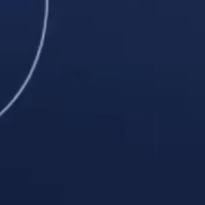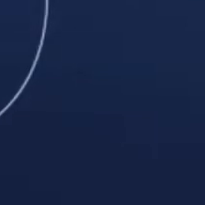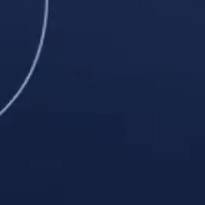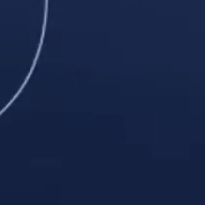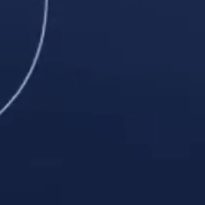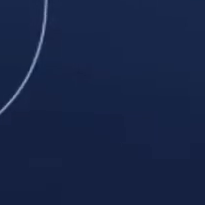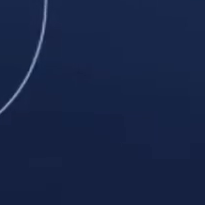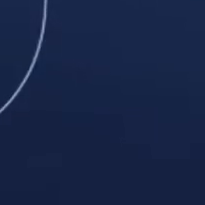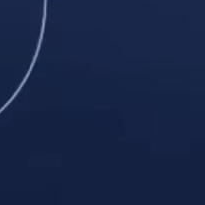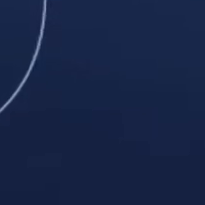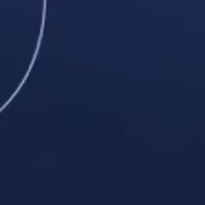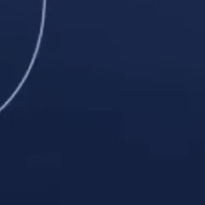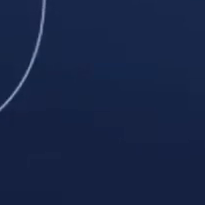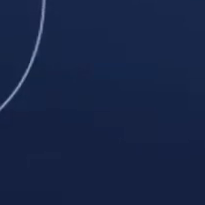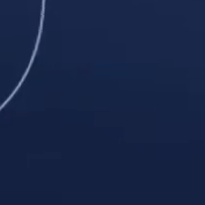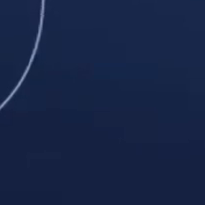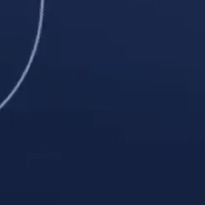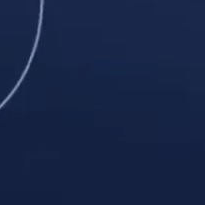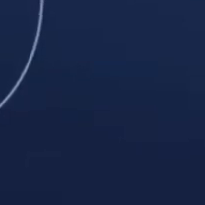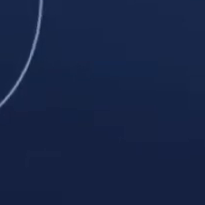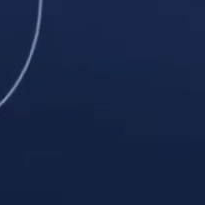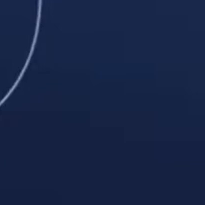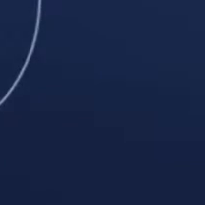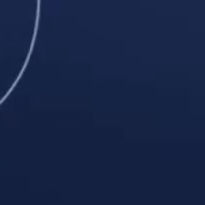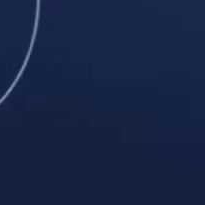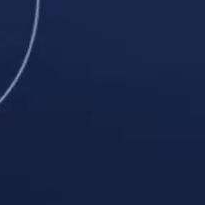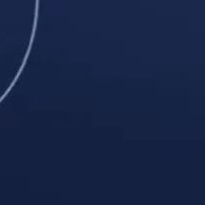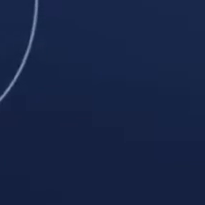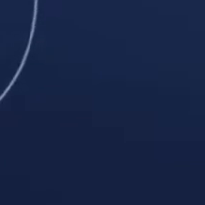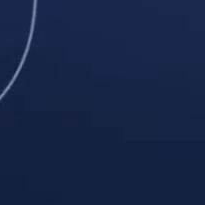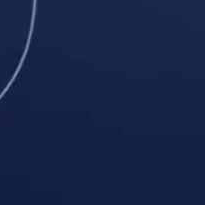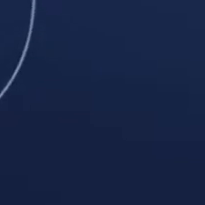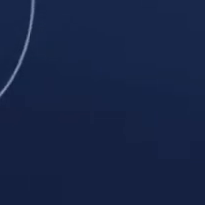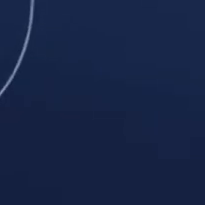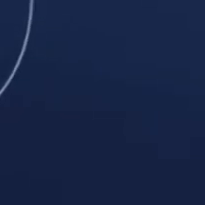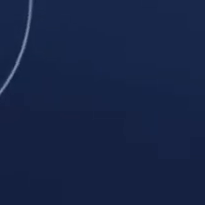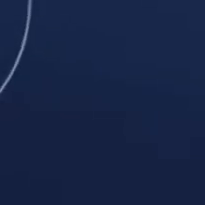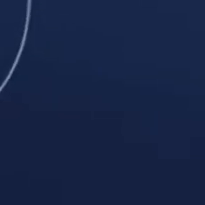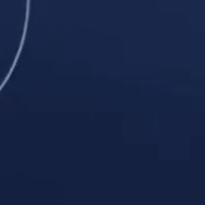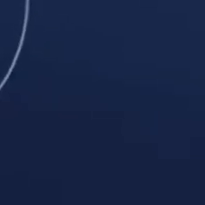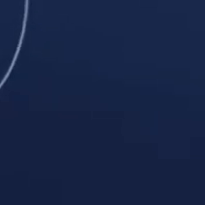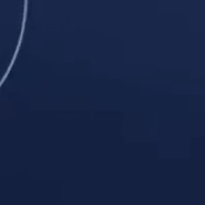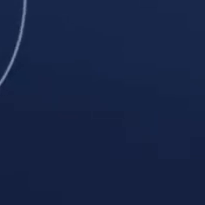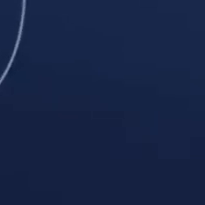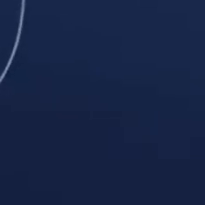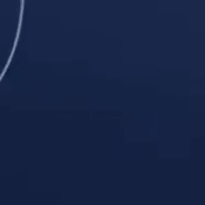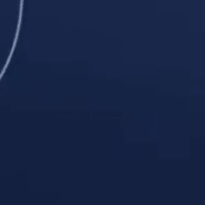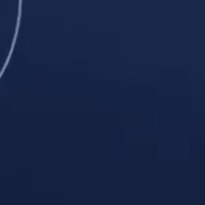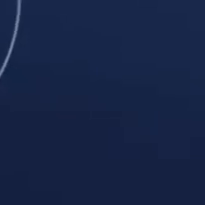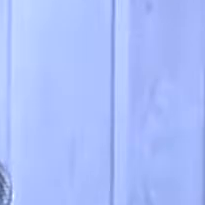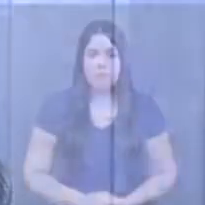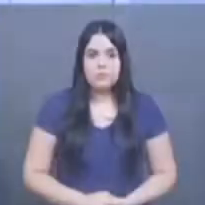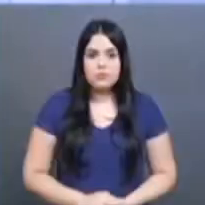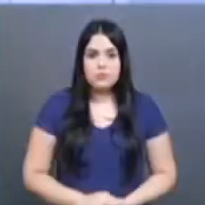pouca chance de chuva. Mínima de 18 e os termômetros podem chegar aos 25 graus.